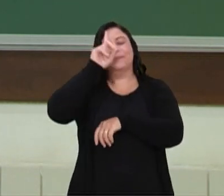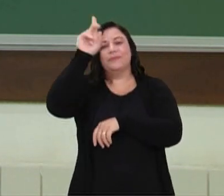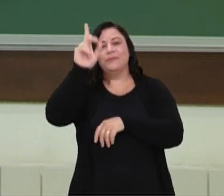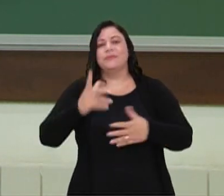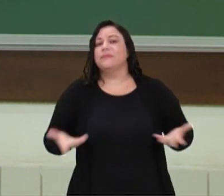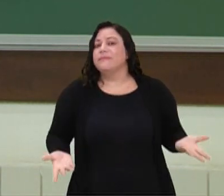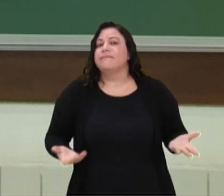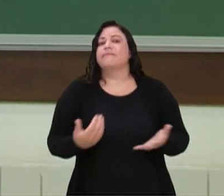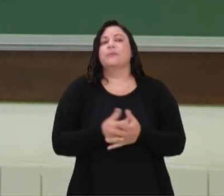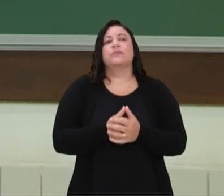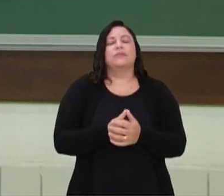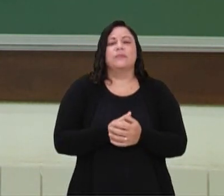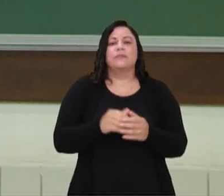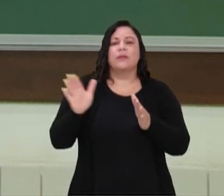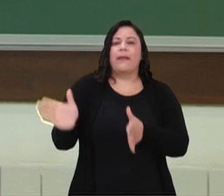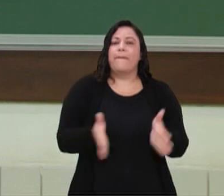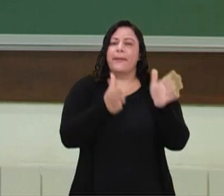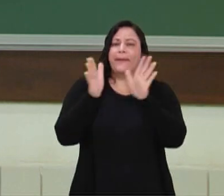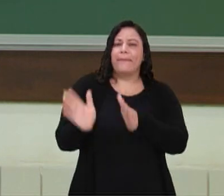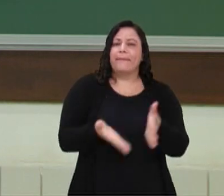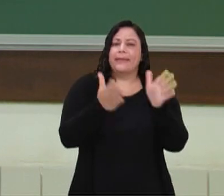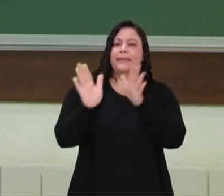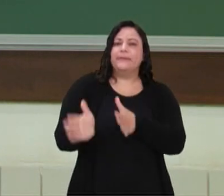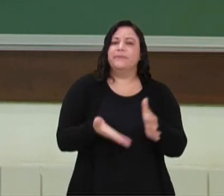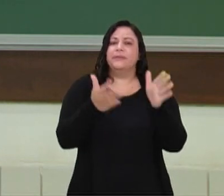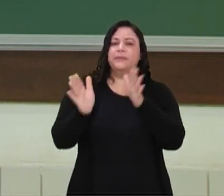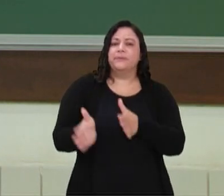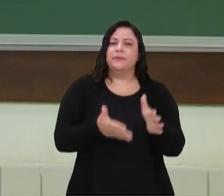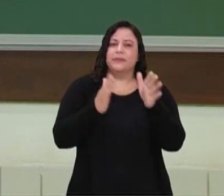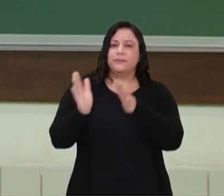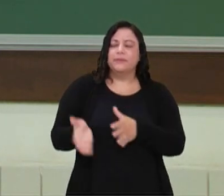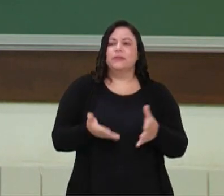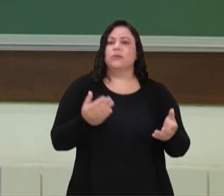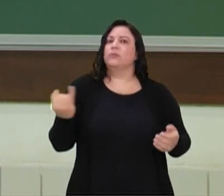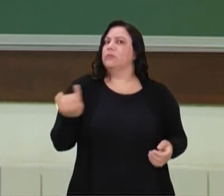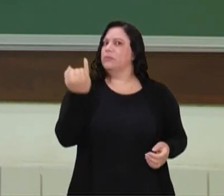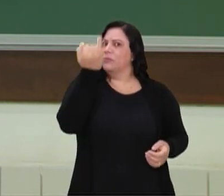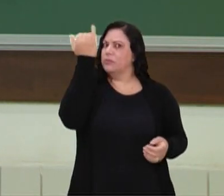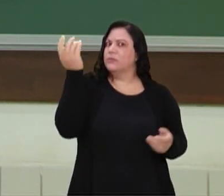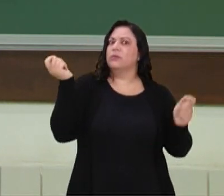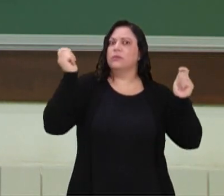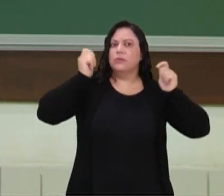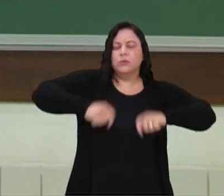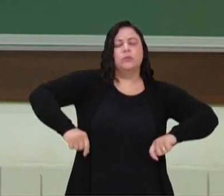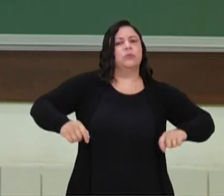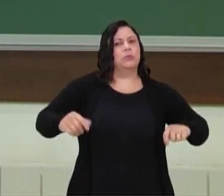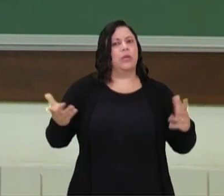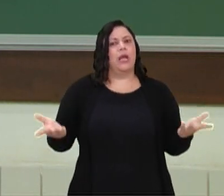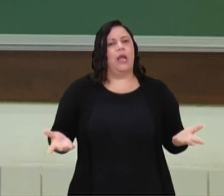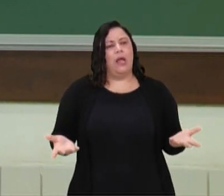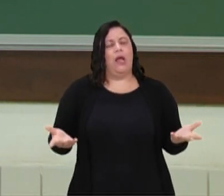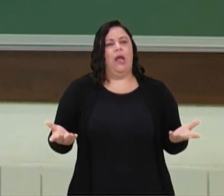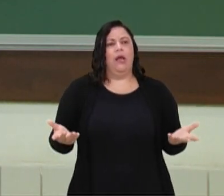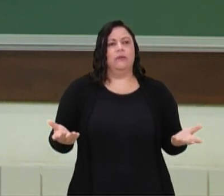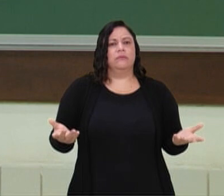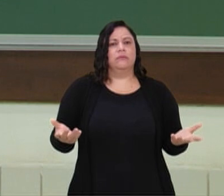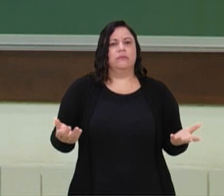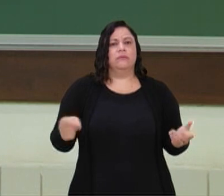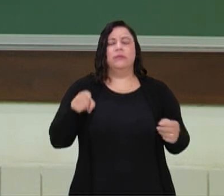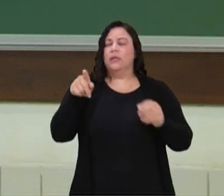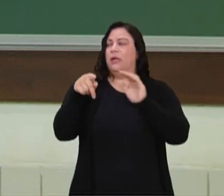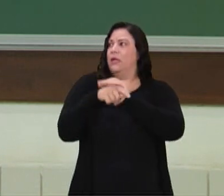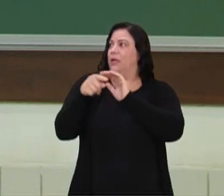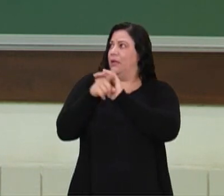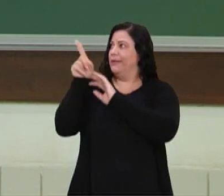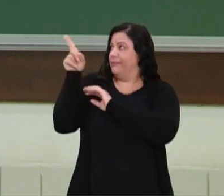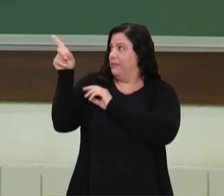E aqui a gente consegue imaginar quão importante é uma ginástica para esses funcionários. É